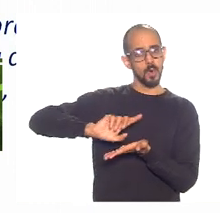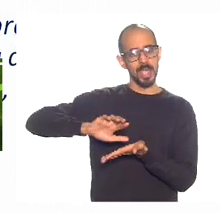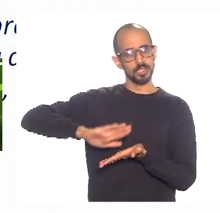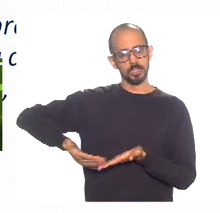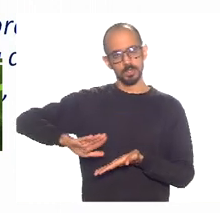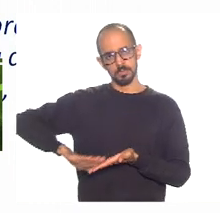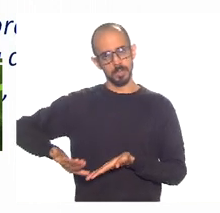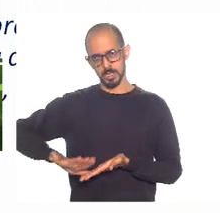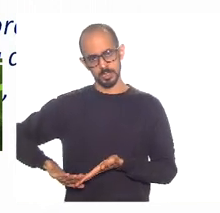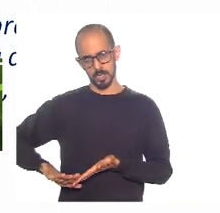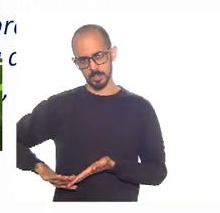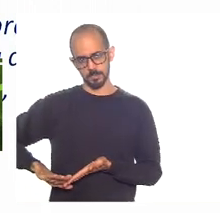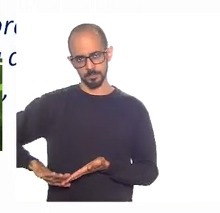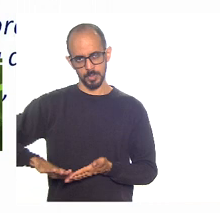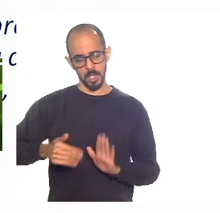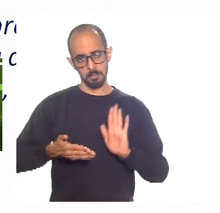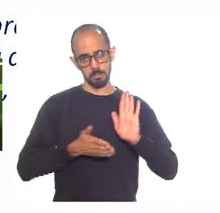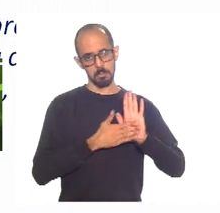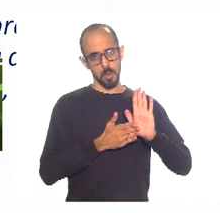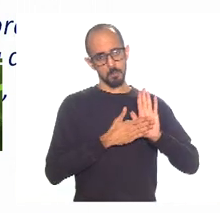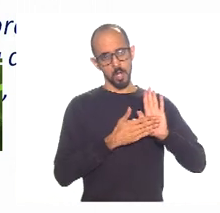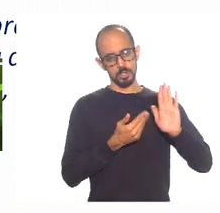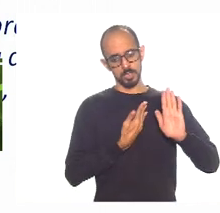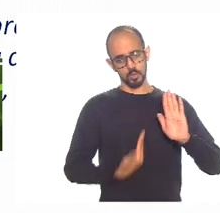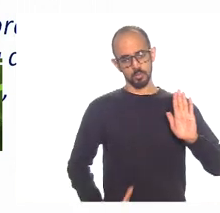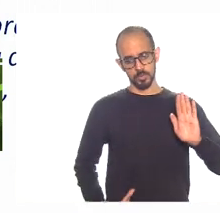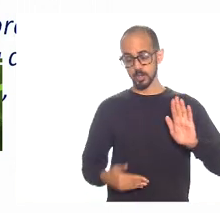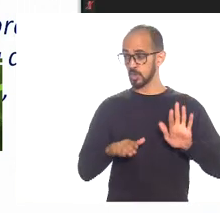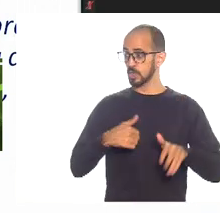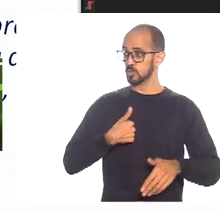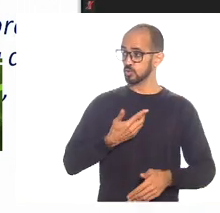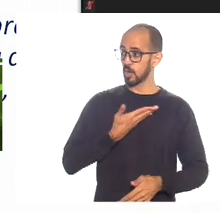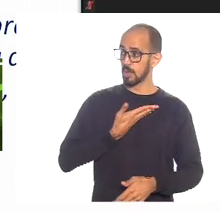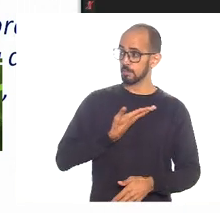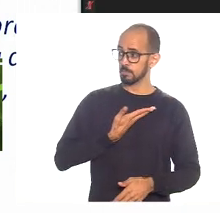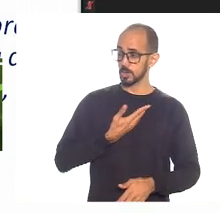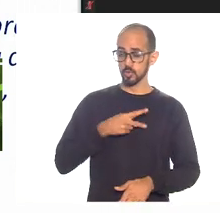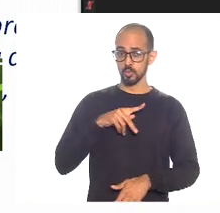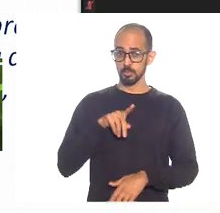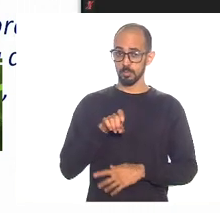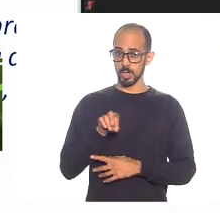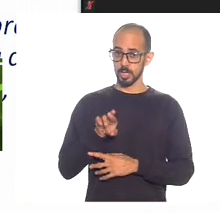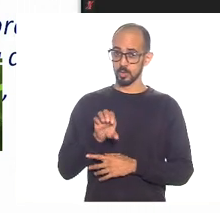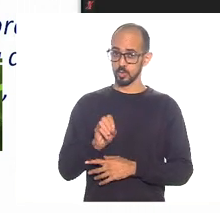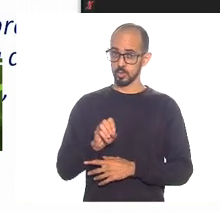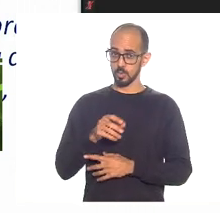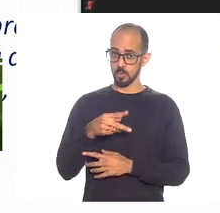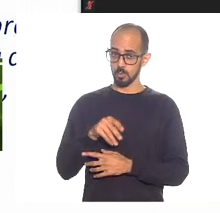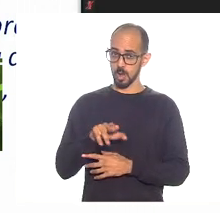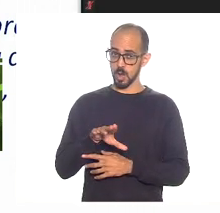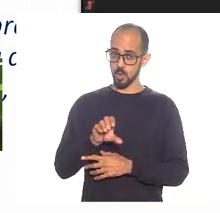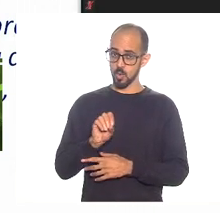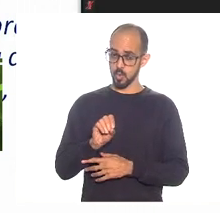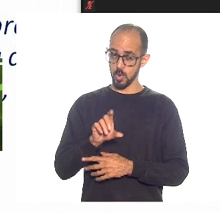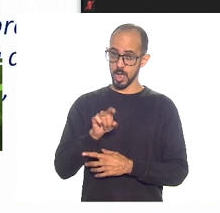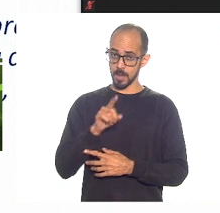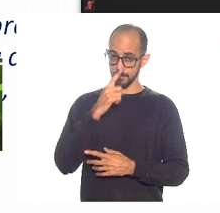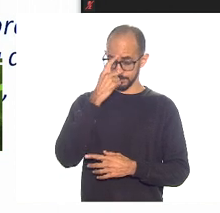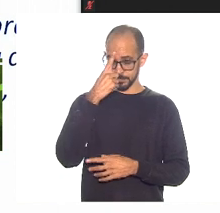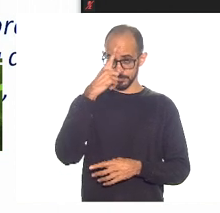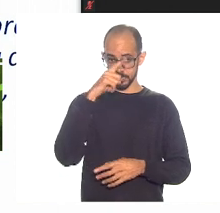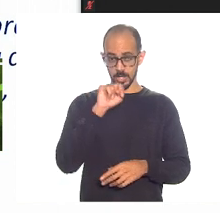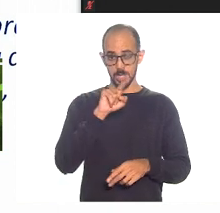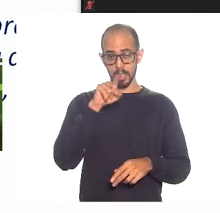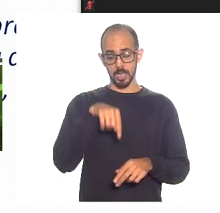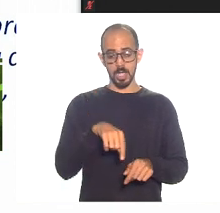federal até hoje. Inclusive, eu sou amigo do Pedro Paulo, mas a lei que ele criou, a ideia fiscalista em